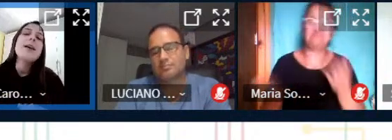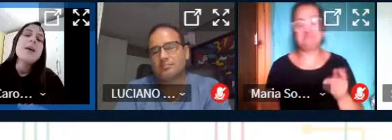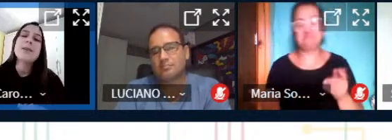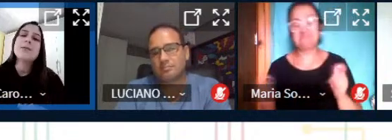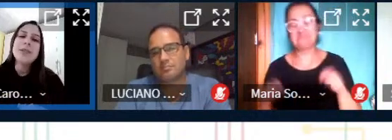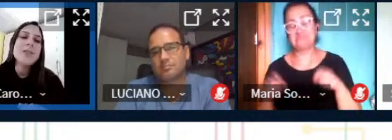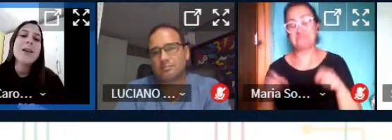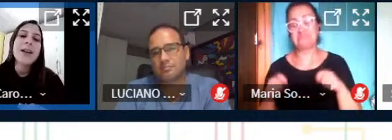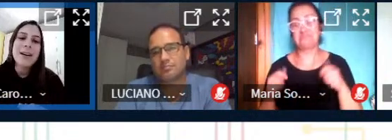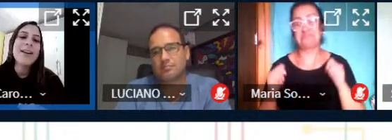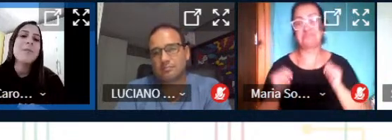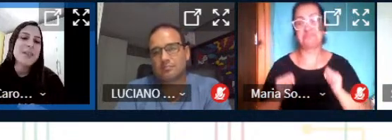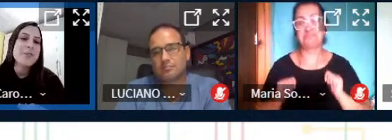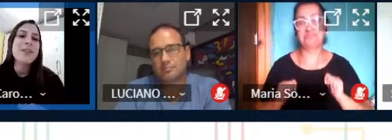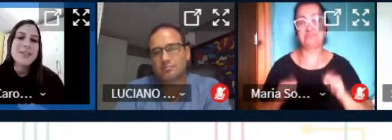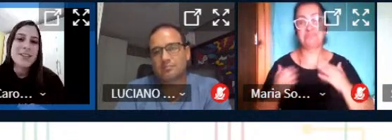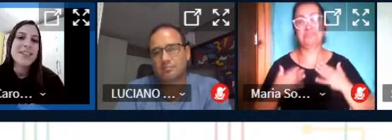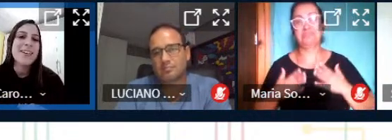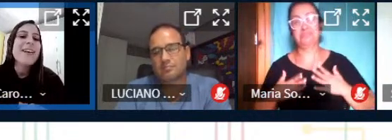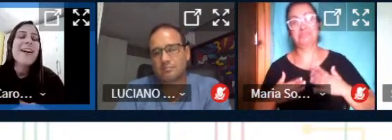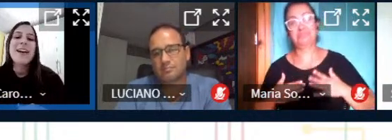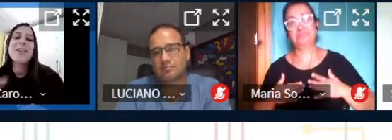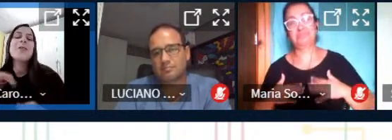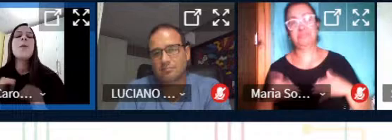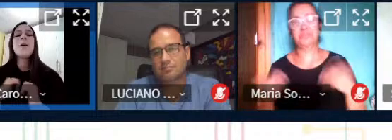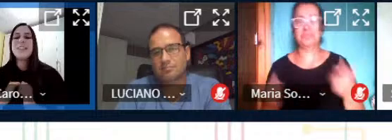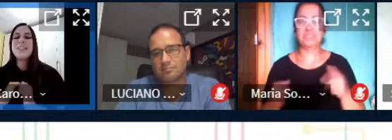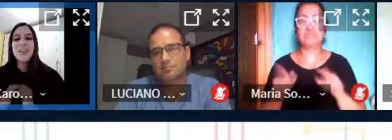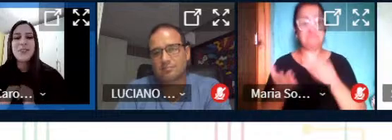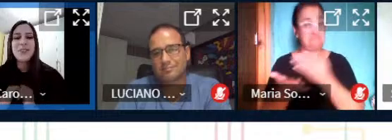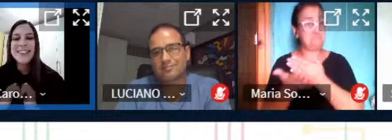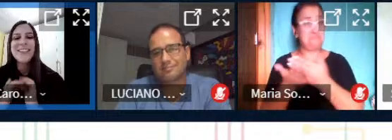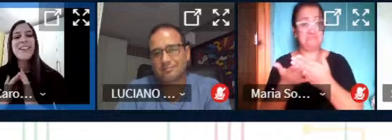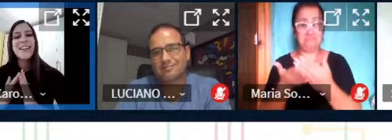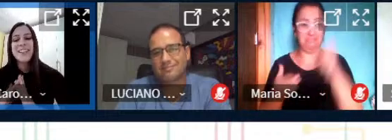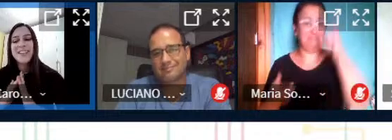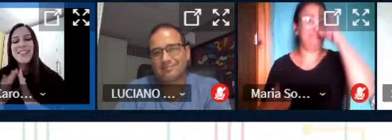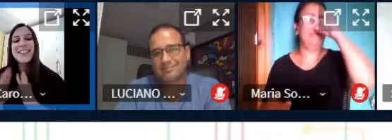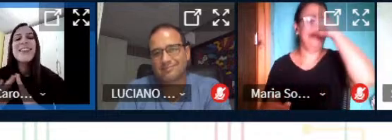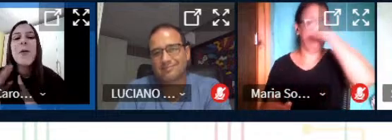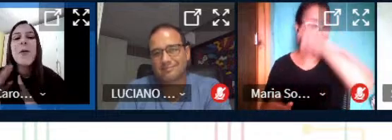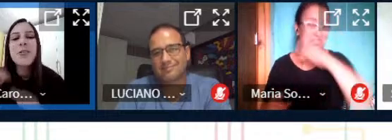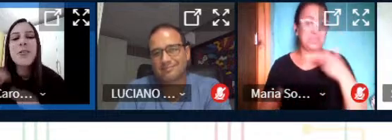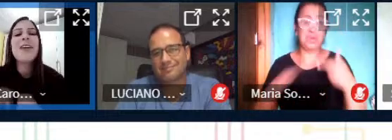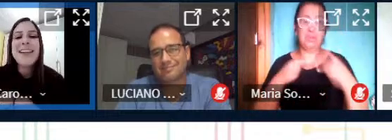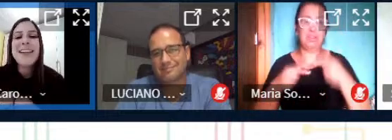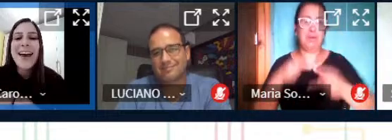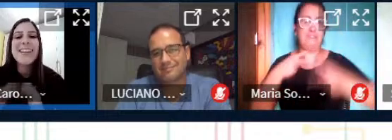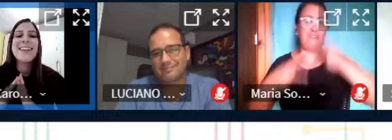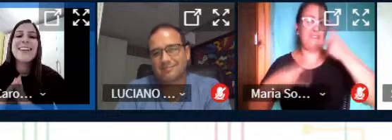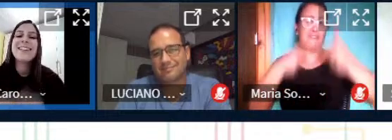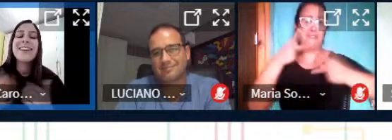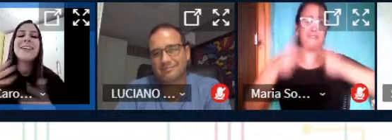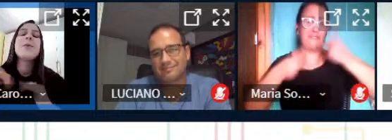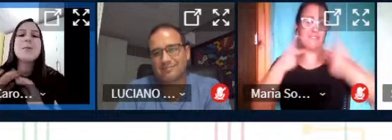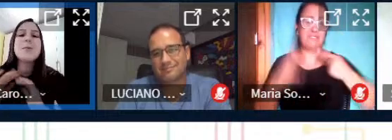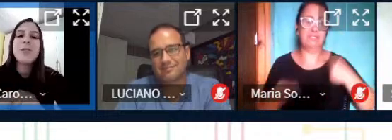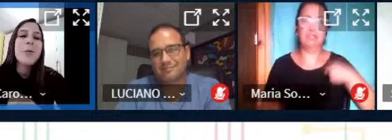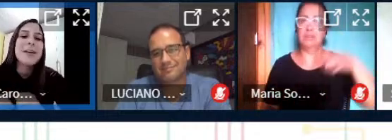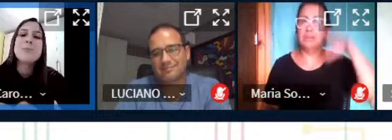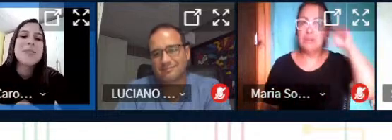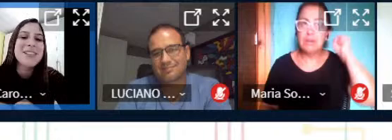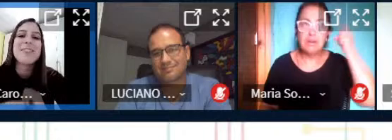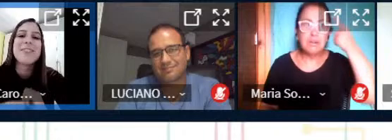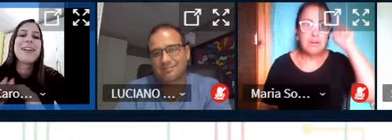sem dúvidas mas no início era mais difícil assim era só o coordenador falando e a gente ouvindo a ideia e tentando